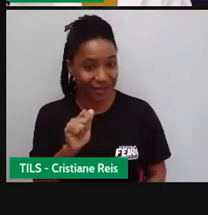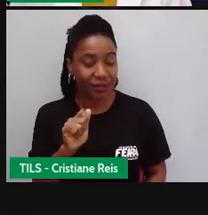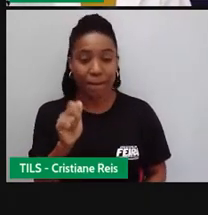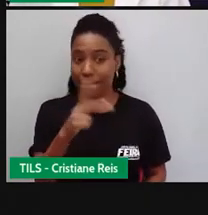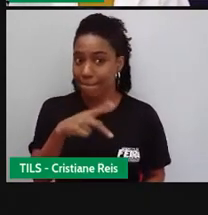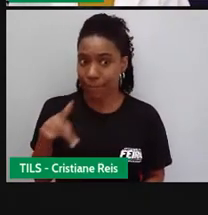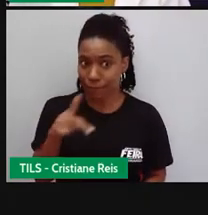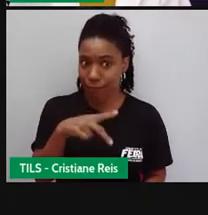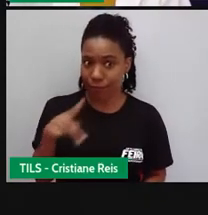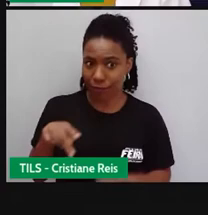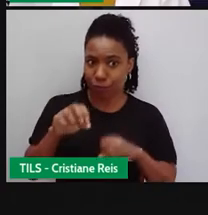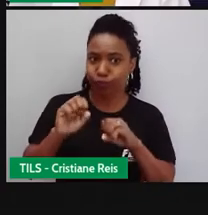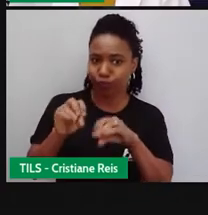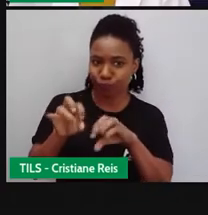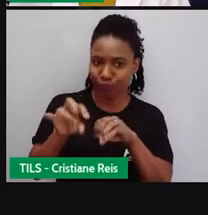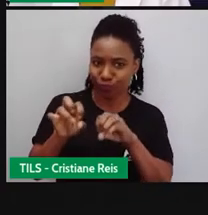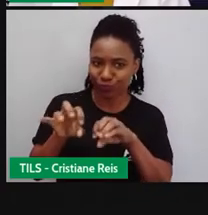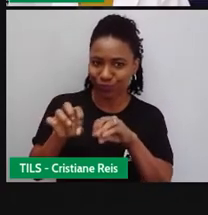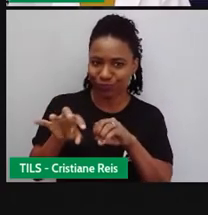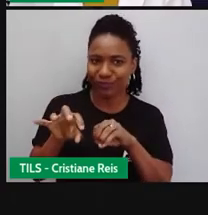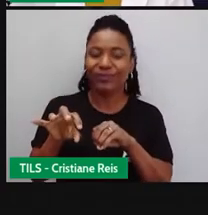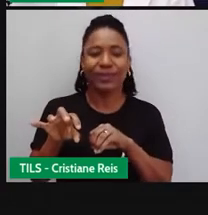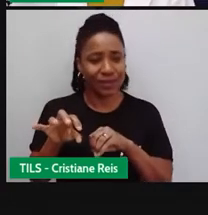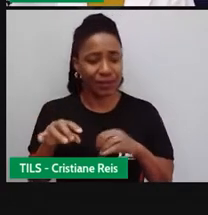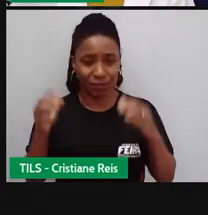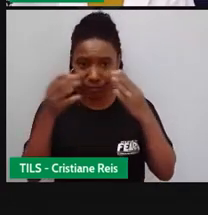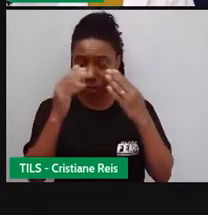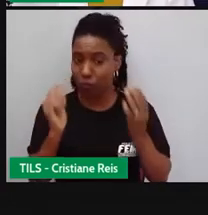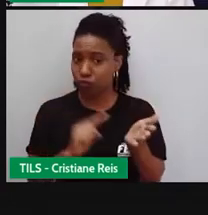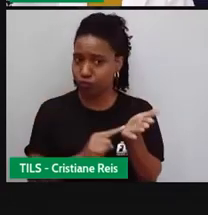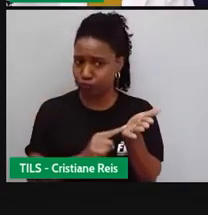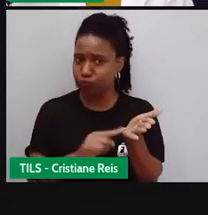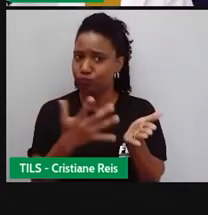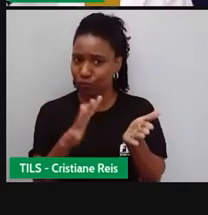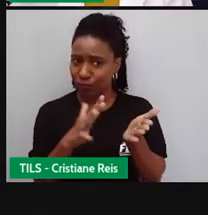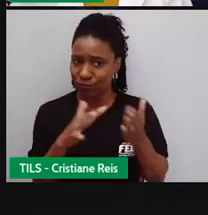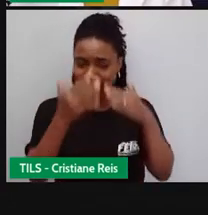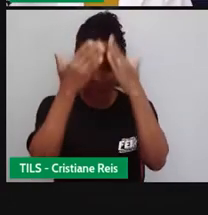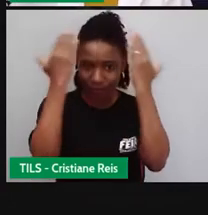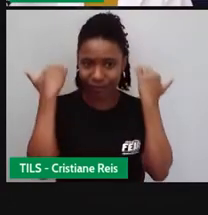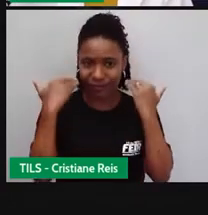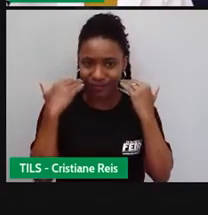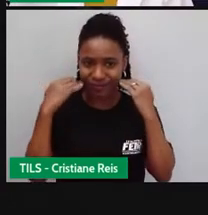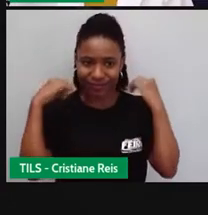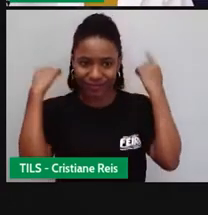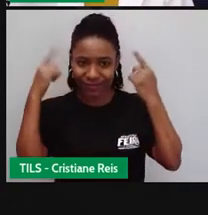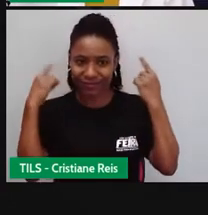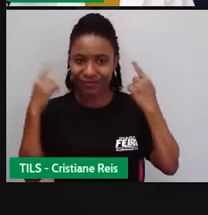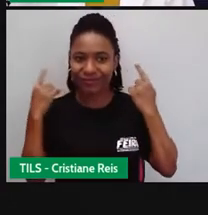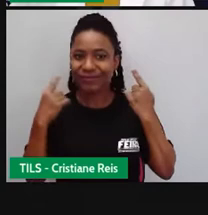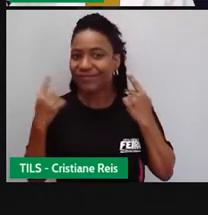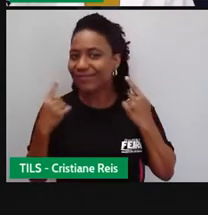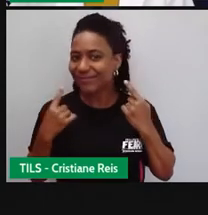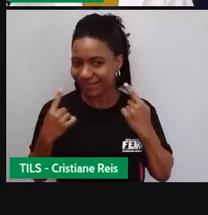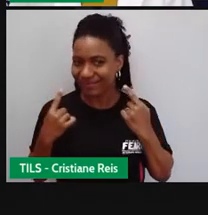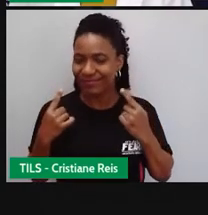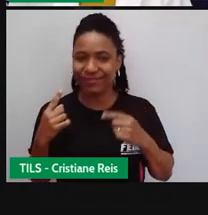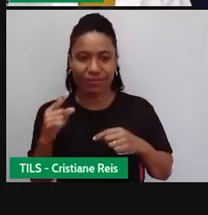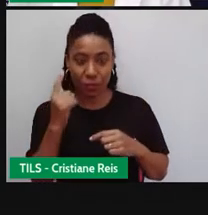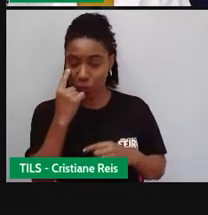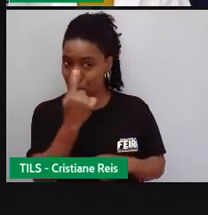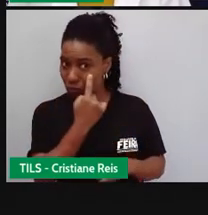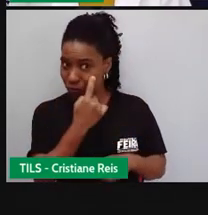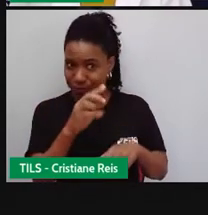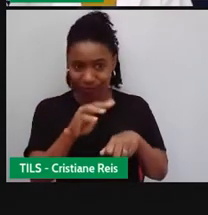cabelos crespos e castanhos, um pouco andulados, de tamanho médio. Os meus olhos também são